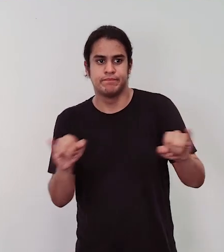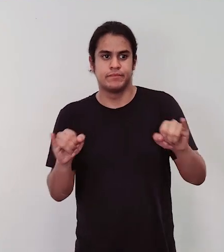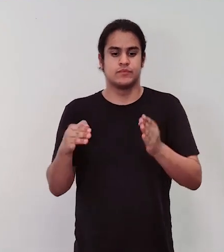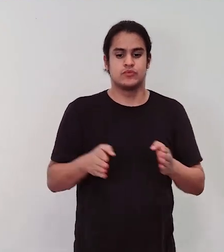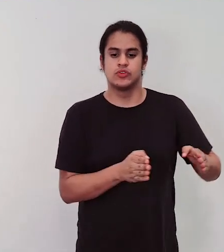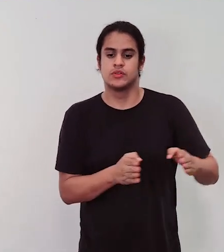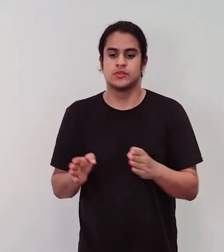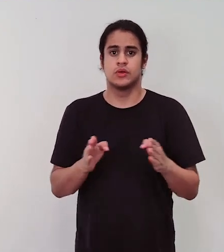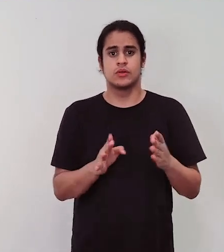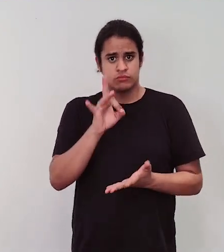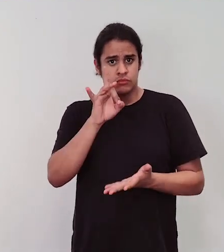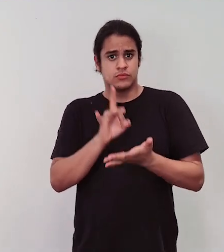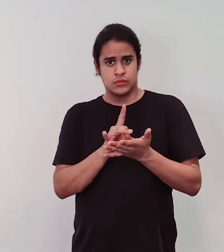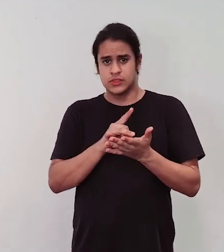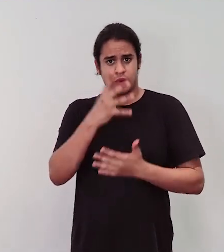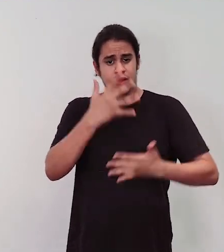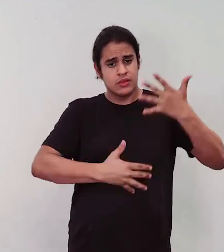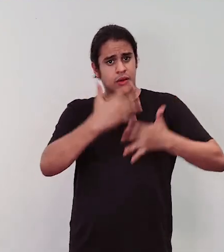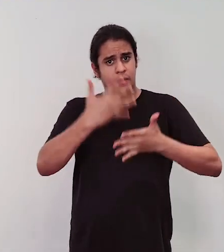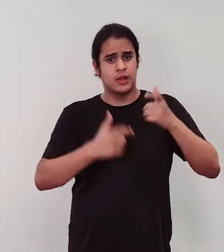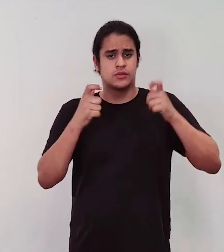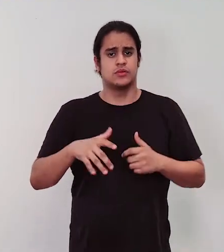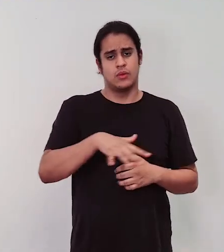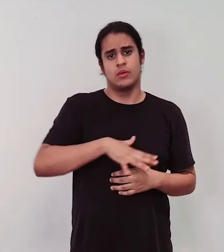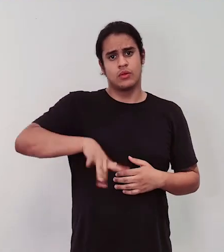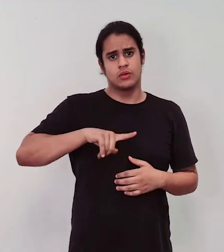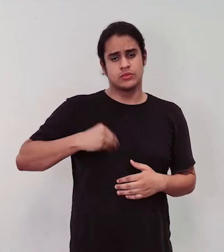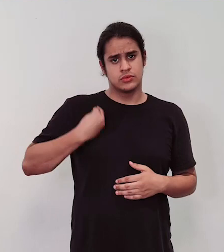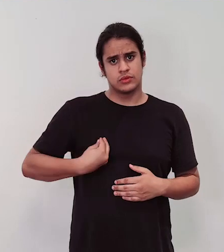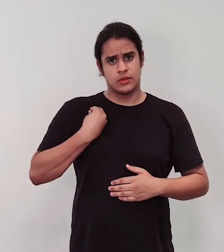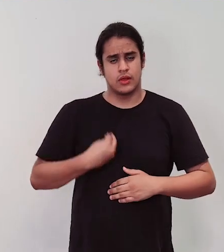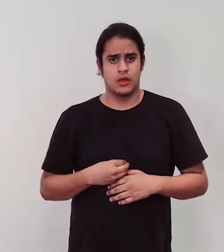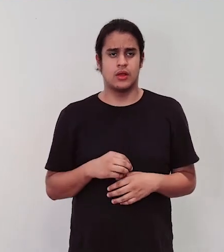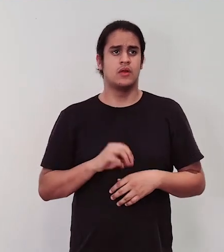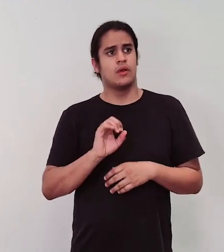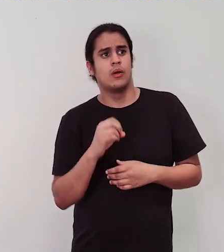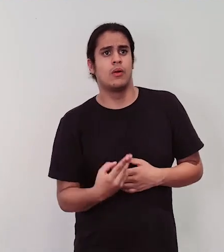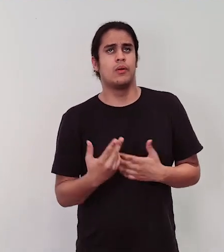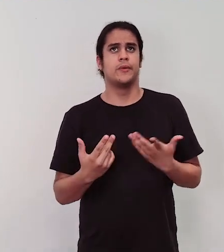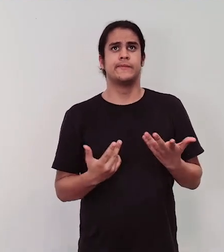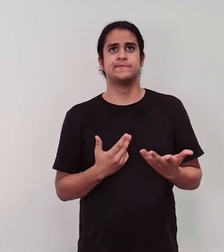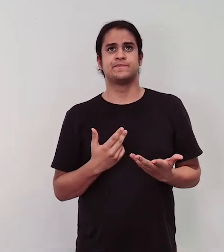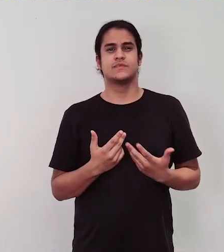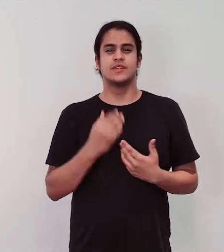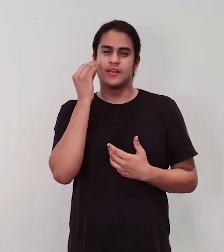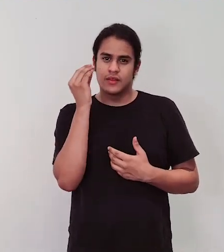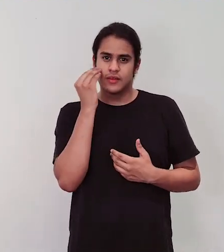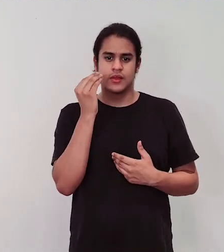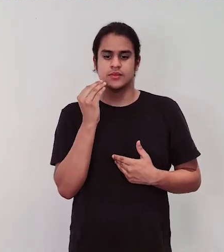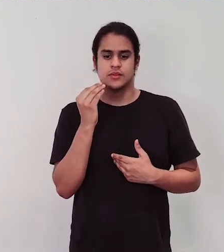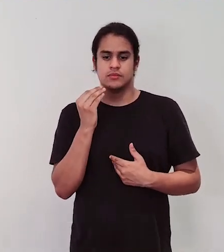que bagunçasse a dinâmica do lugar onde estavam sendo feitas ou que colocasse outros